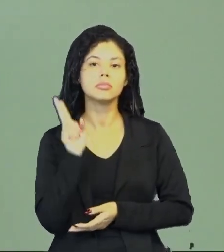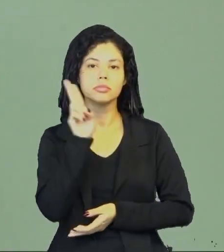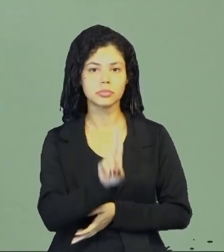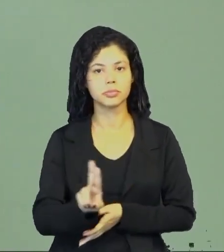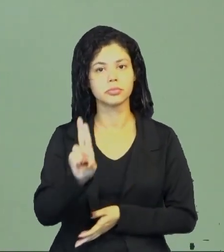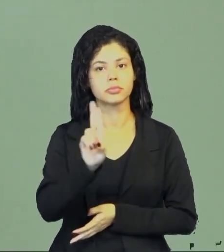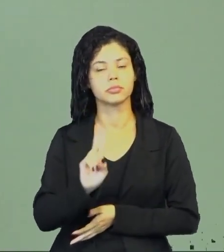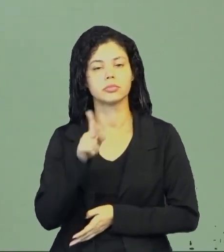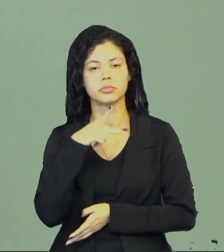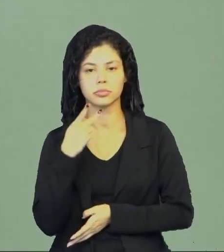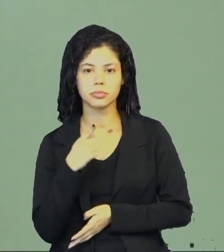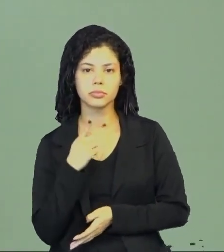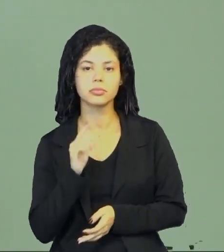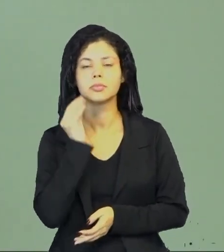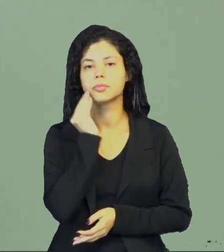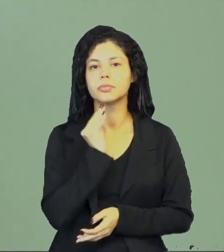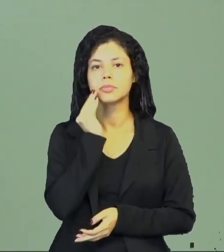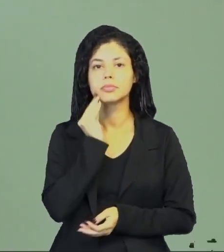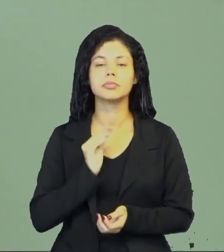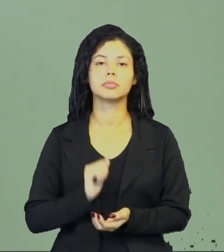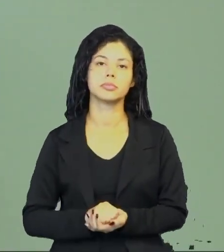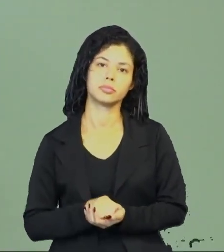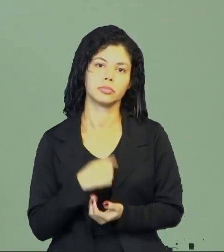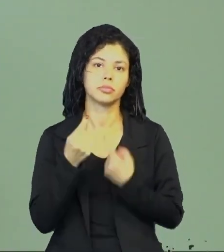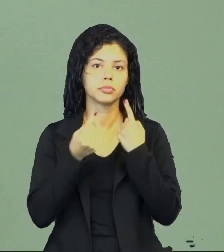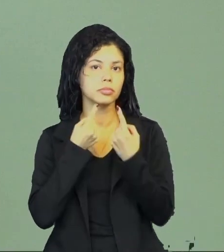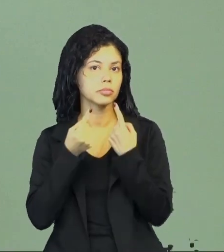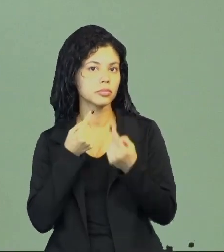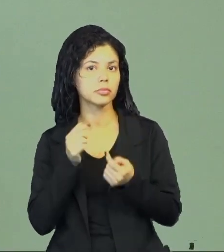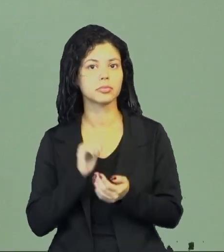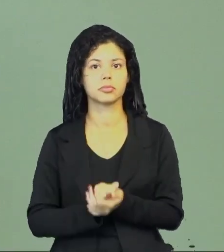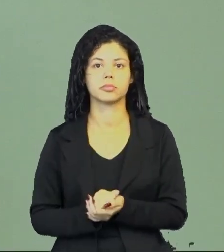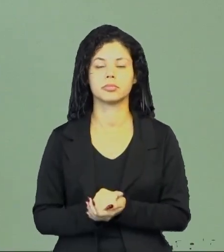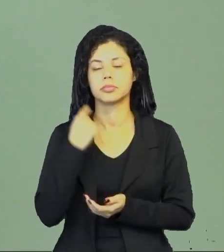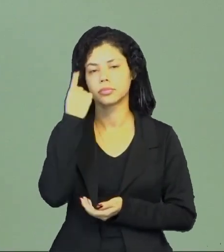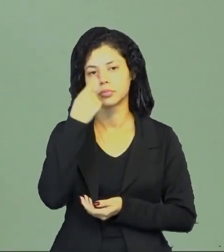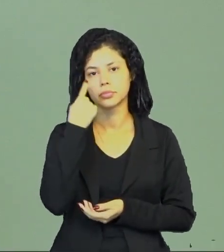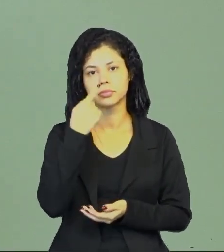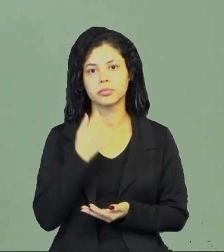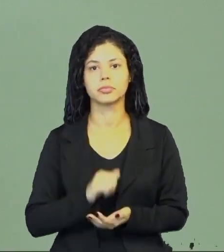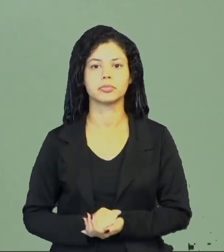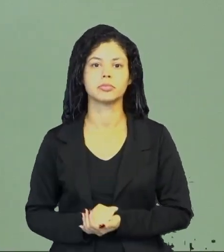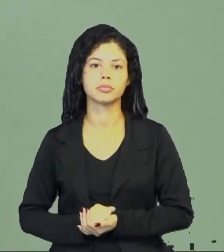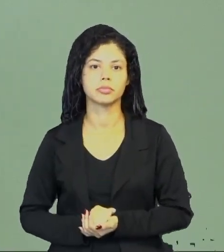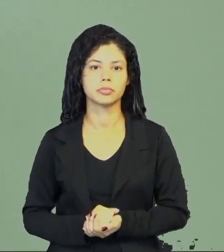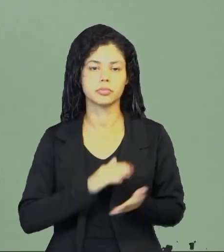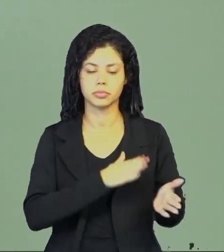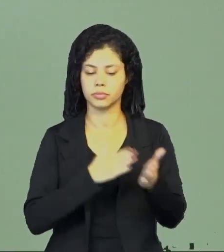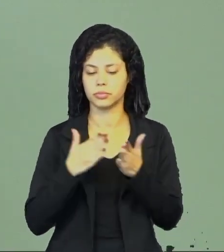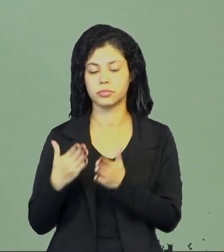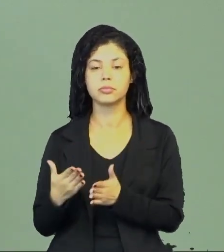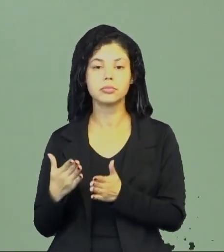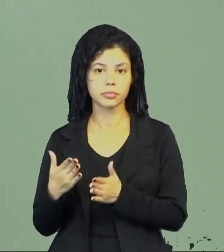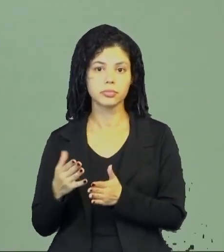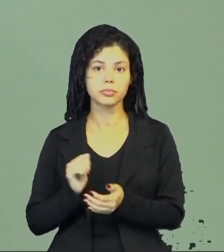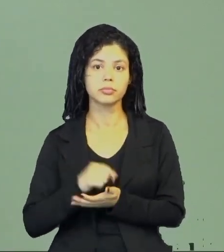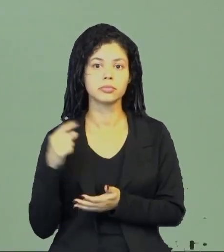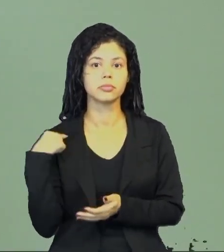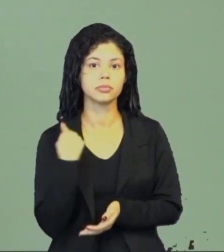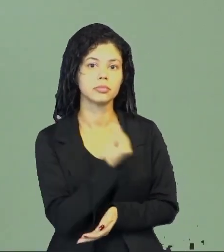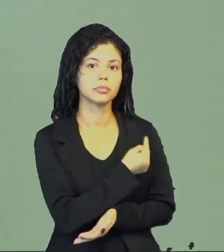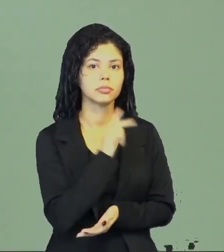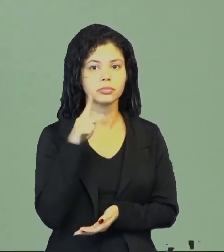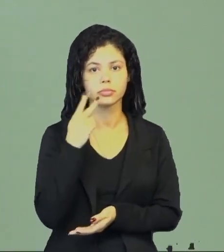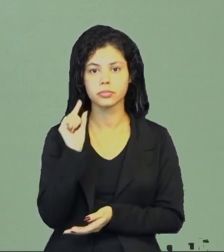usar a nossa fala para tentar se comunicar na língua espanhola. Então, partindo desse pressuposto, nós